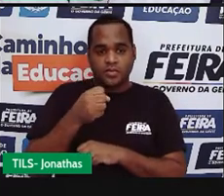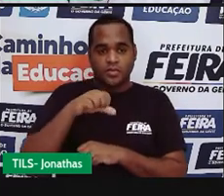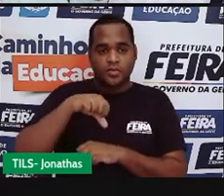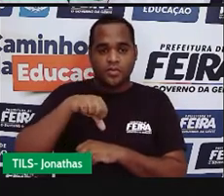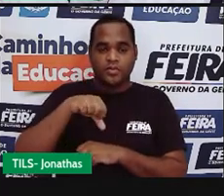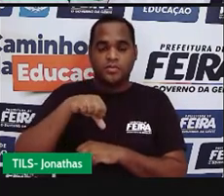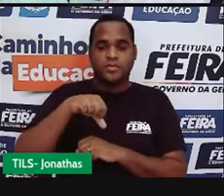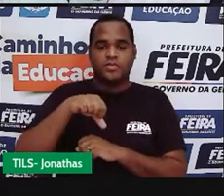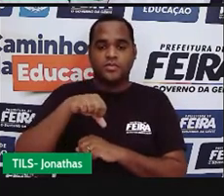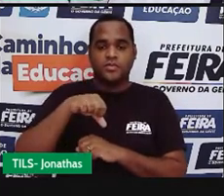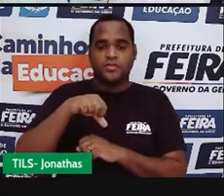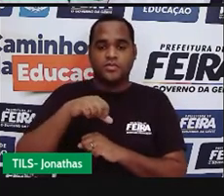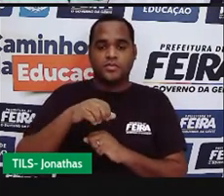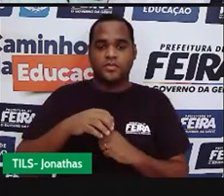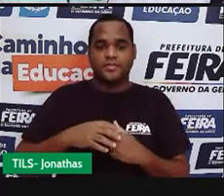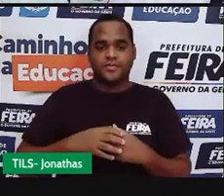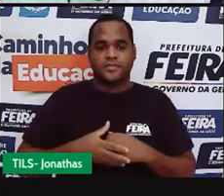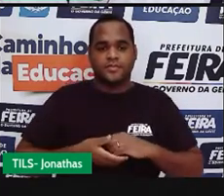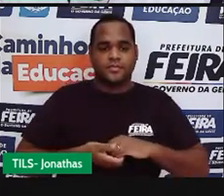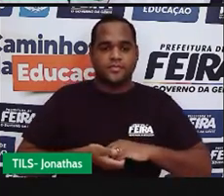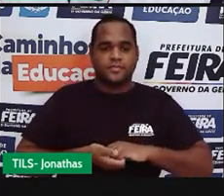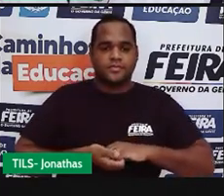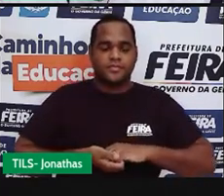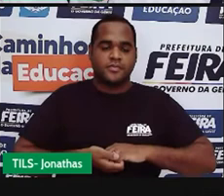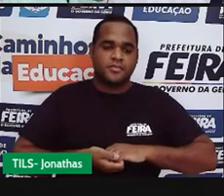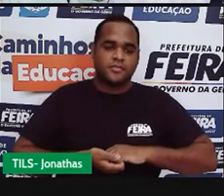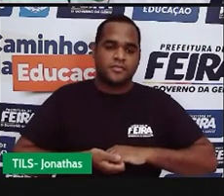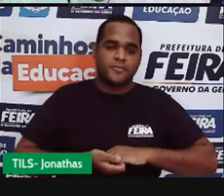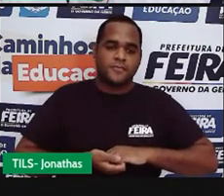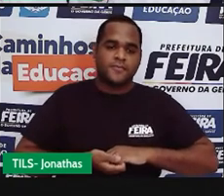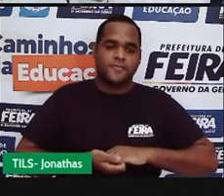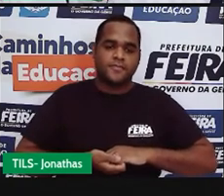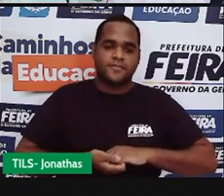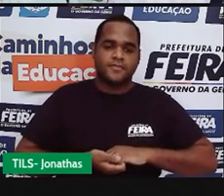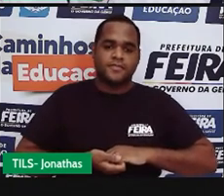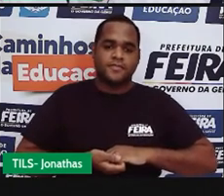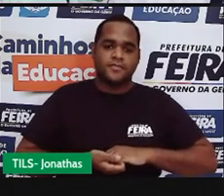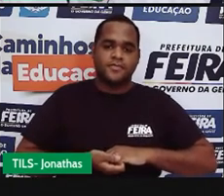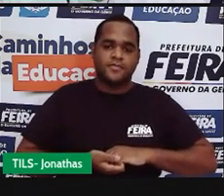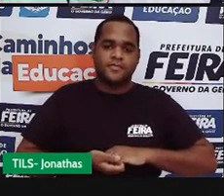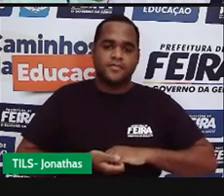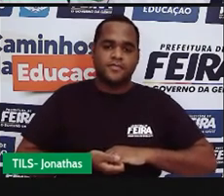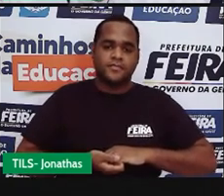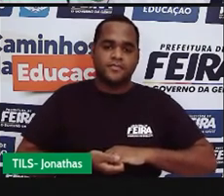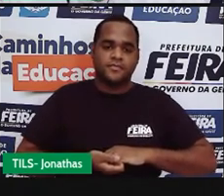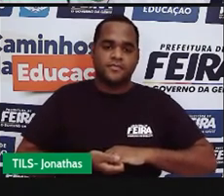cinco, seis, sete, oito, nove.